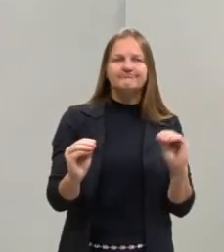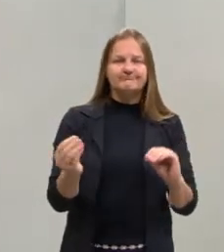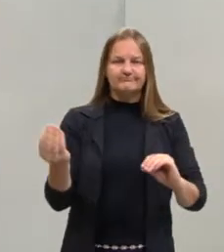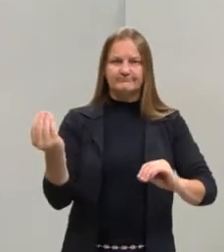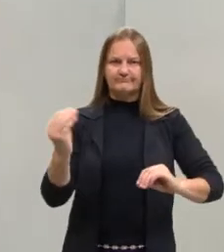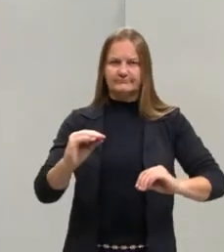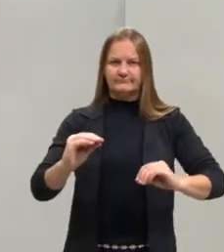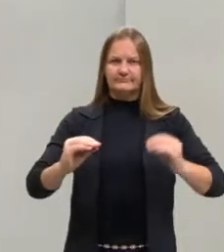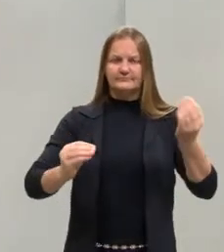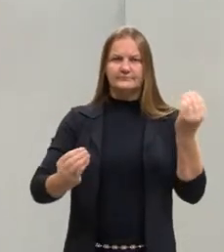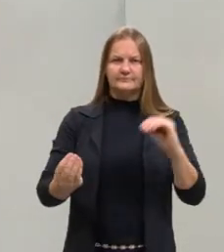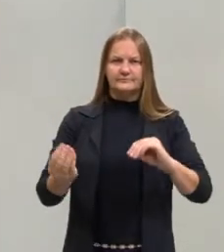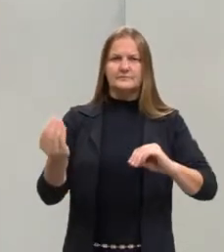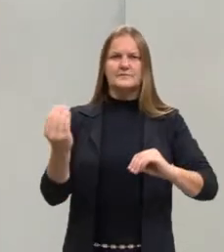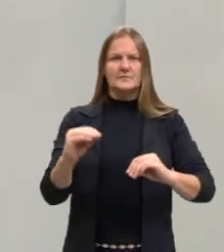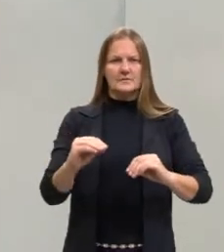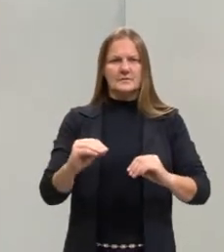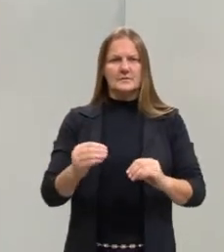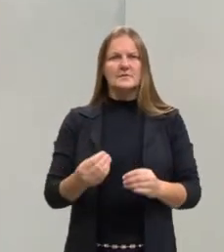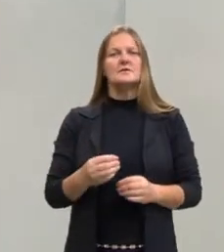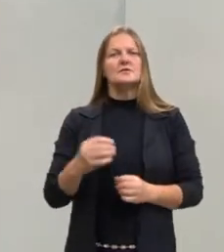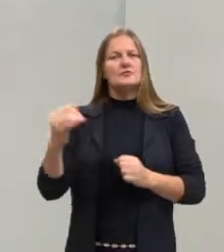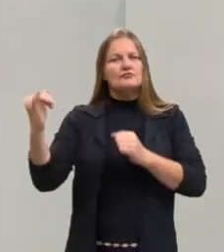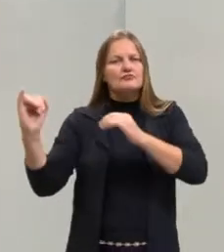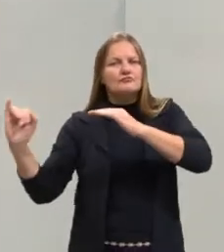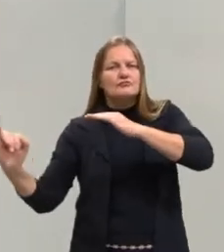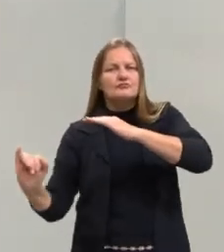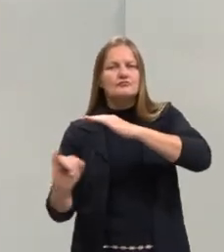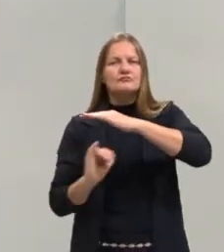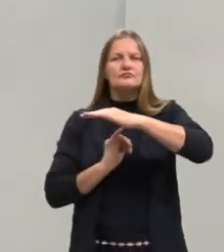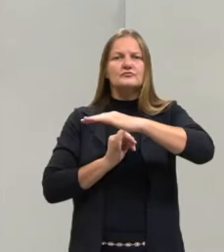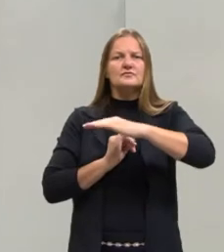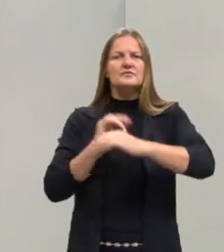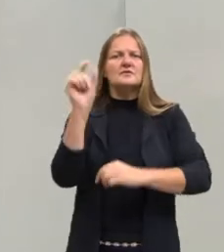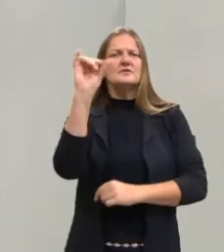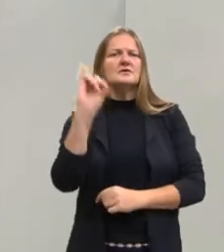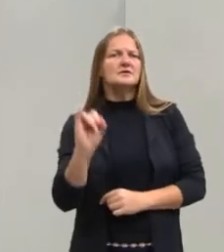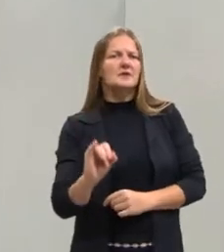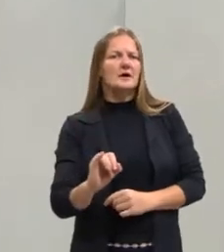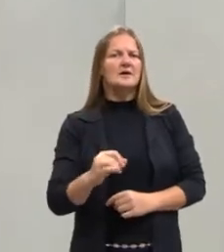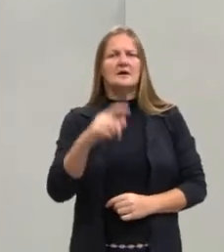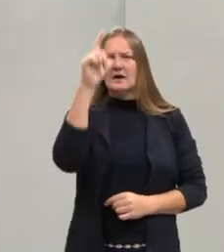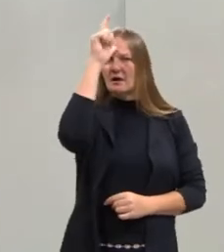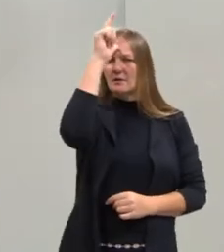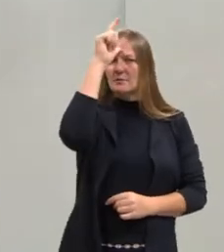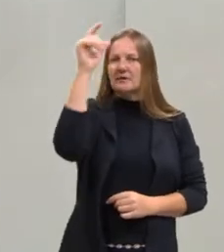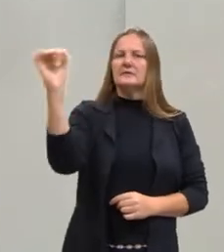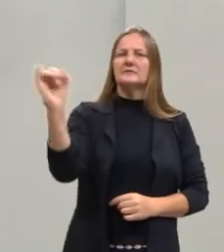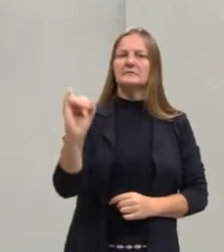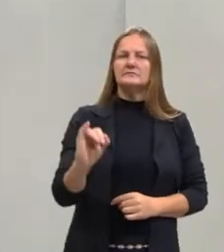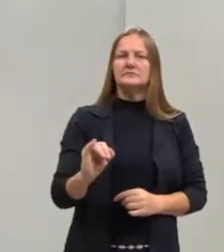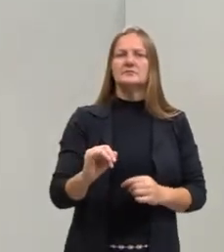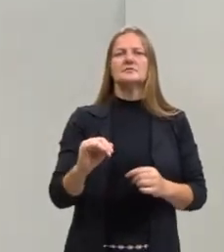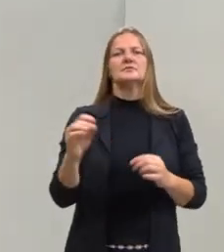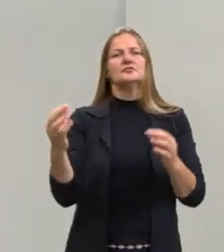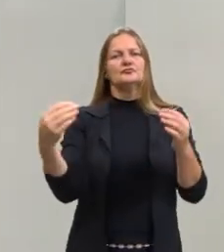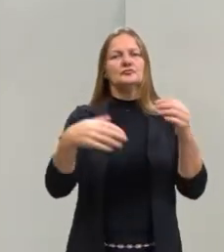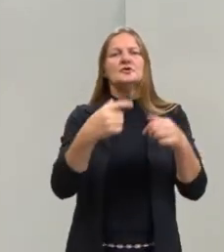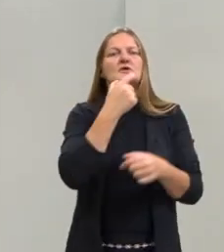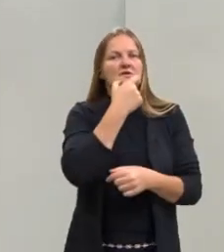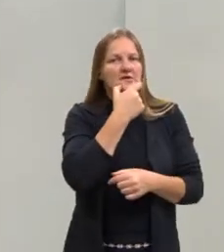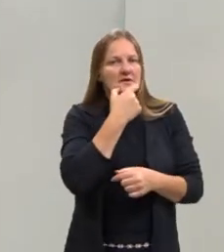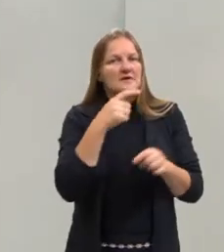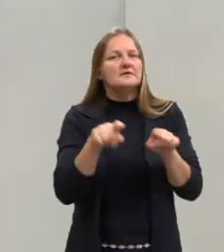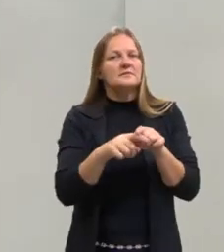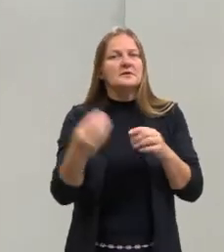também tem toda uma questão de imigrações. Imigrações italianas, imigrações alemãs, imigração inglesa em muitas